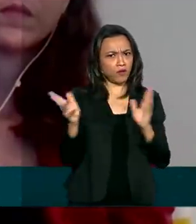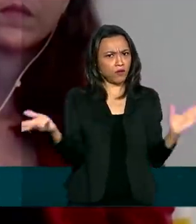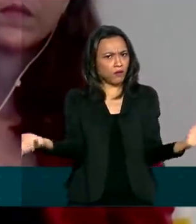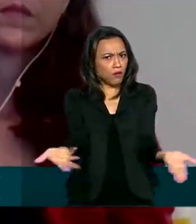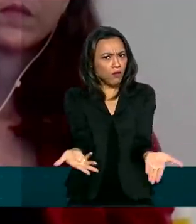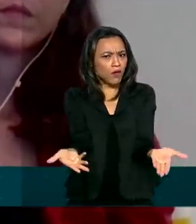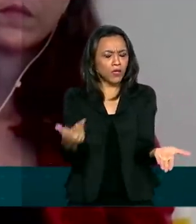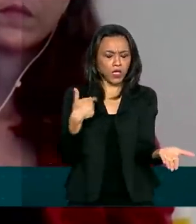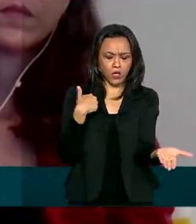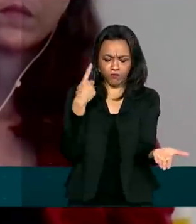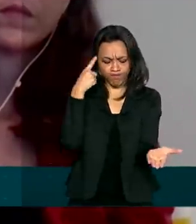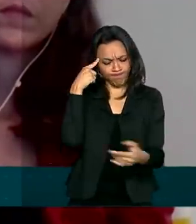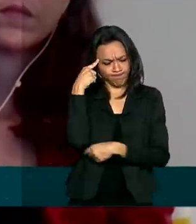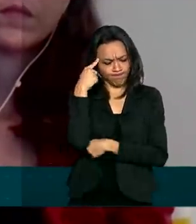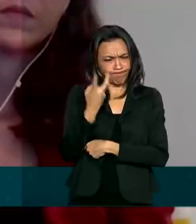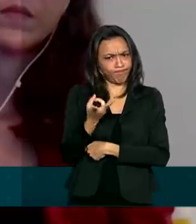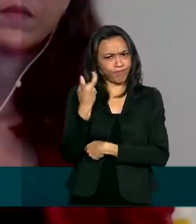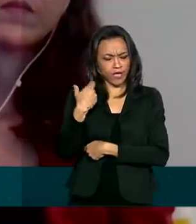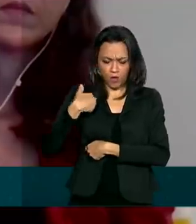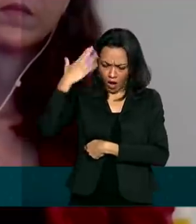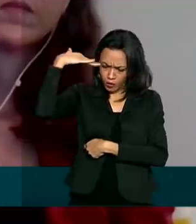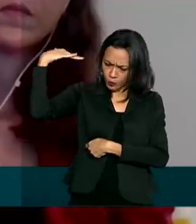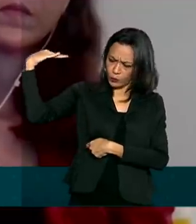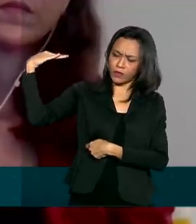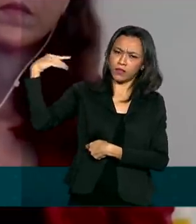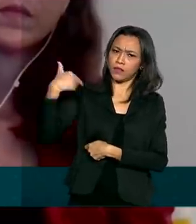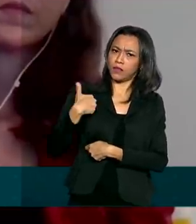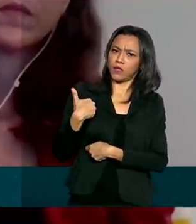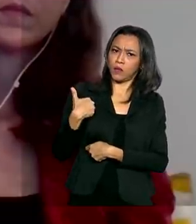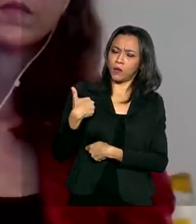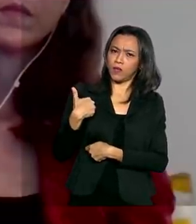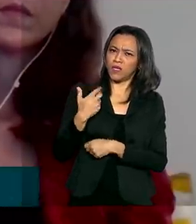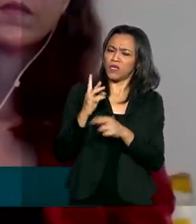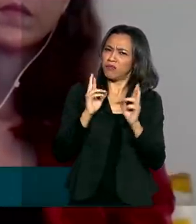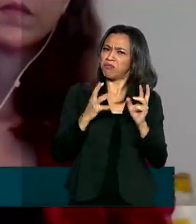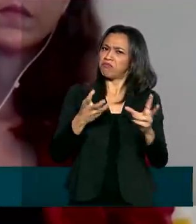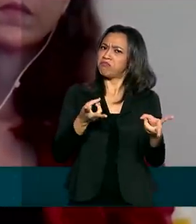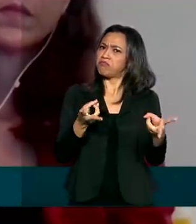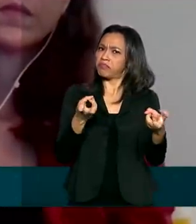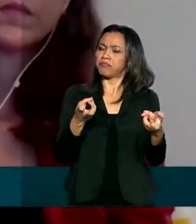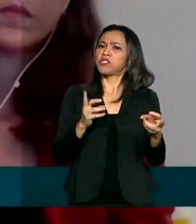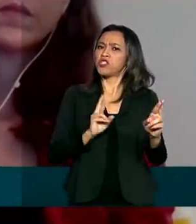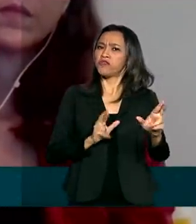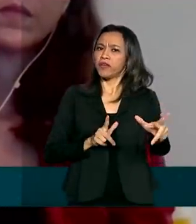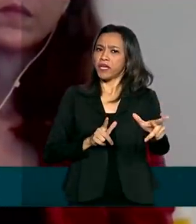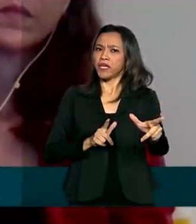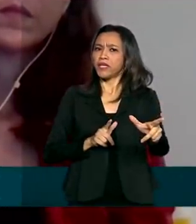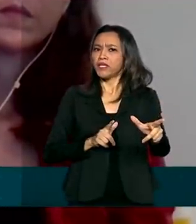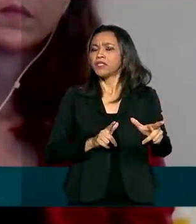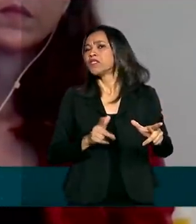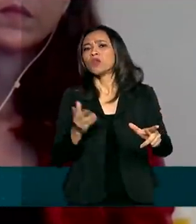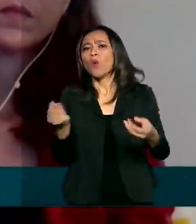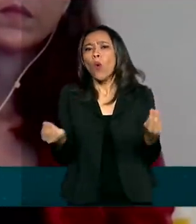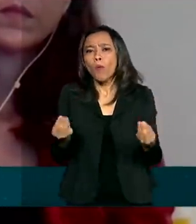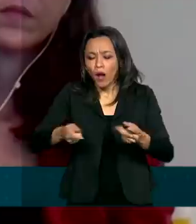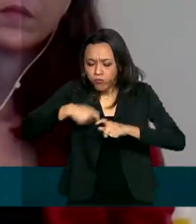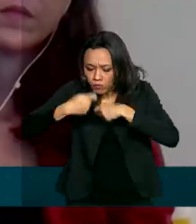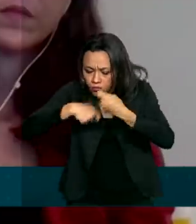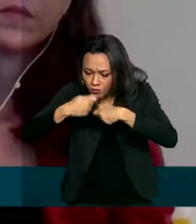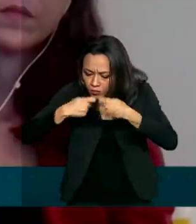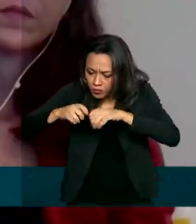e eu me dei conta adulta já dessa diferença, né? De almoços na família